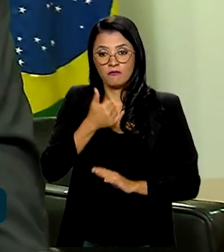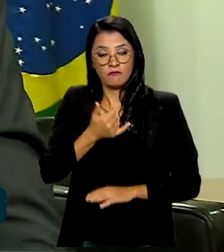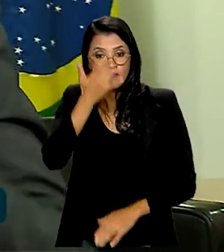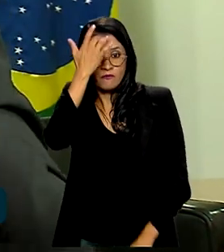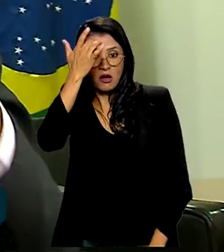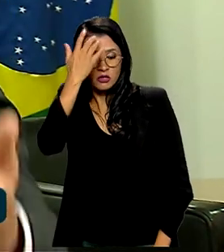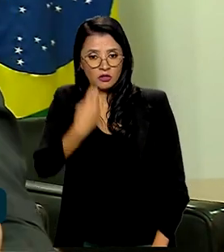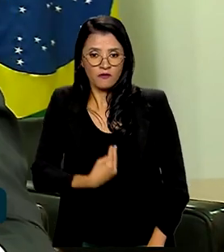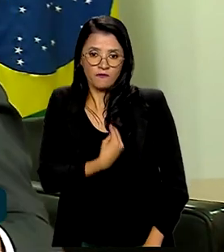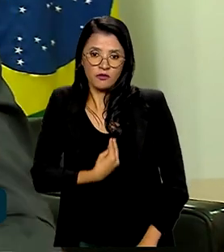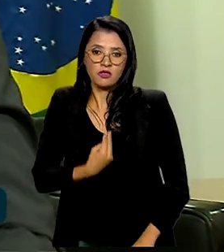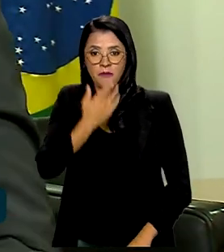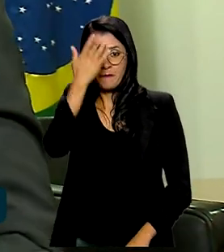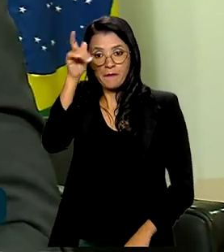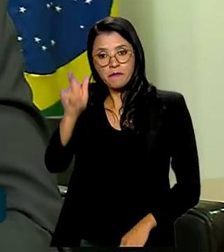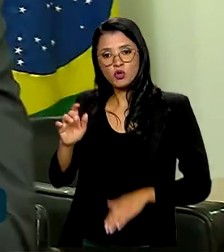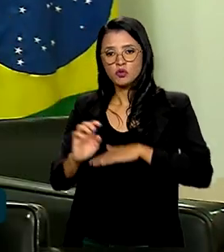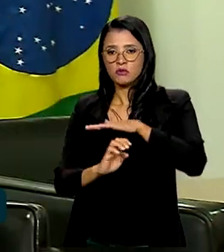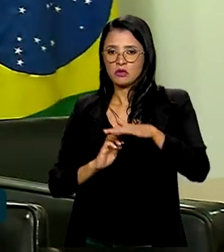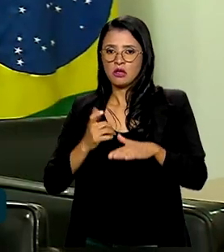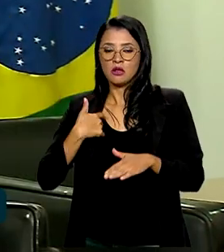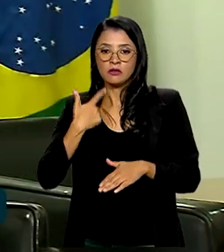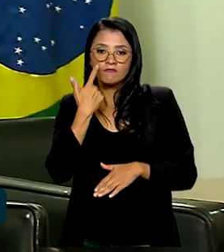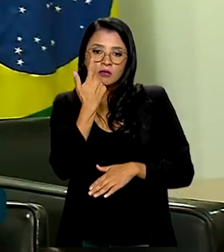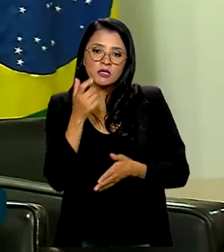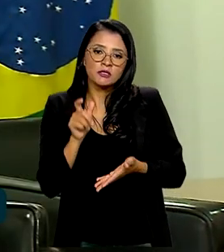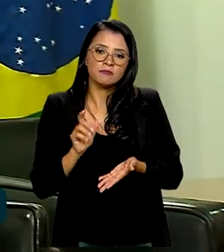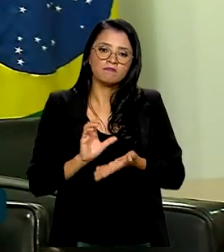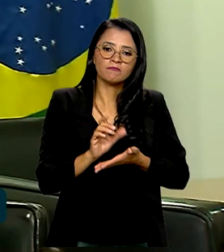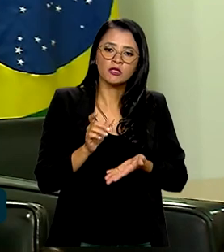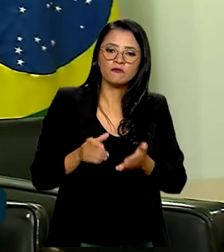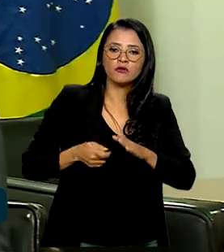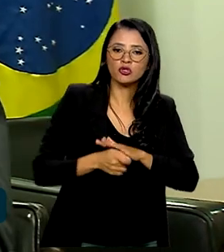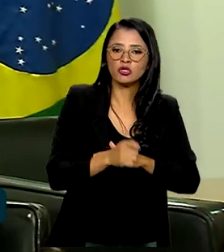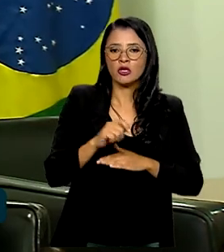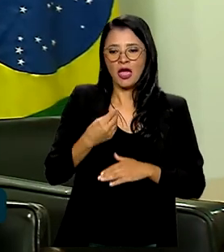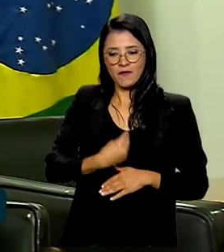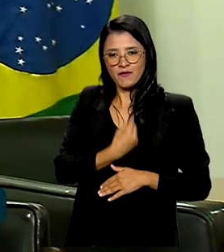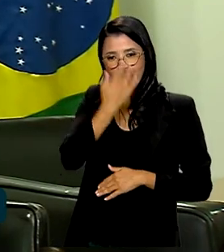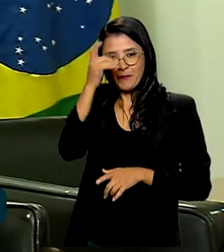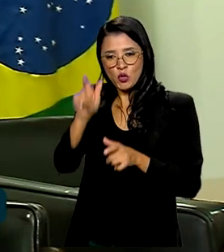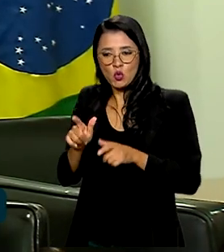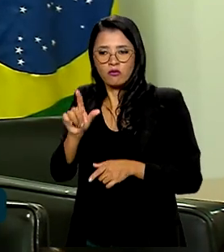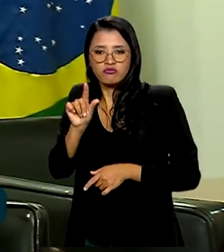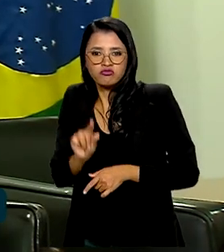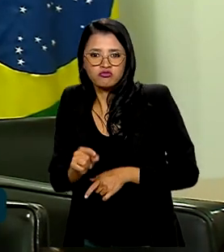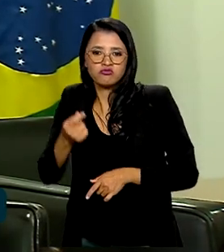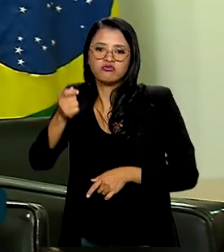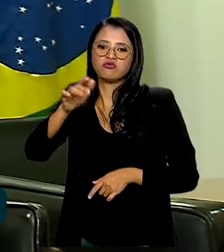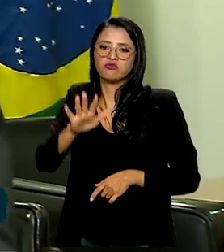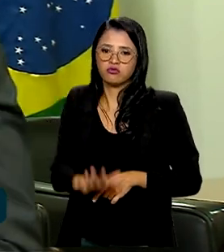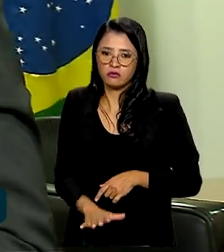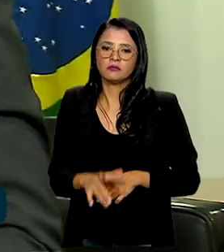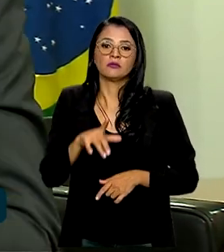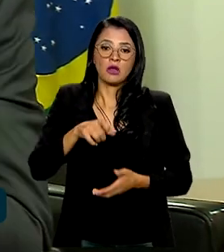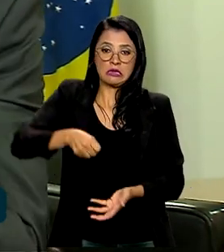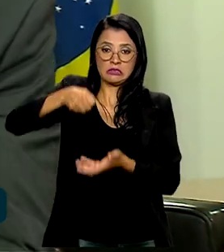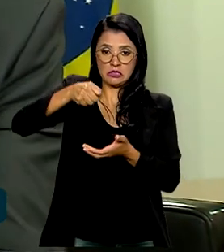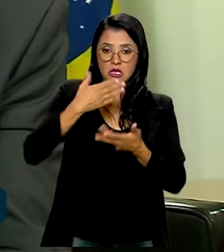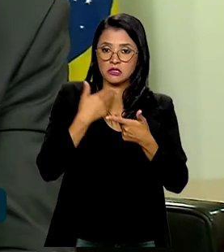empresário, que quer investir, barateando a vida para as pessoas, reduzindo o imposto da cesta básica,